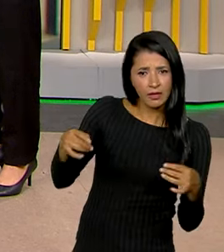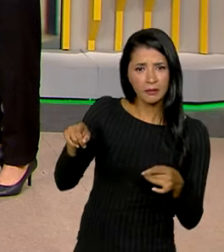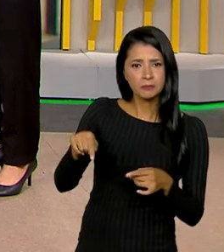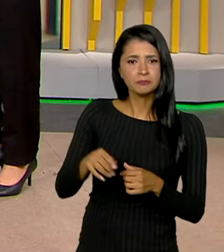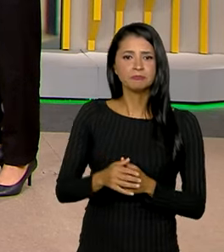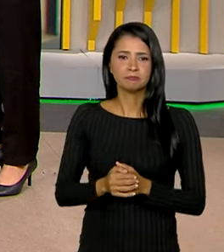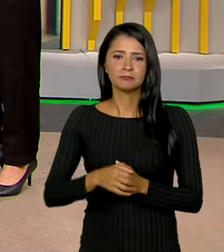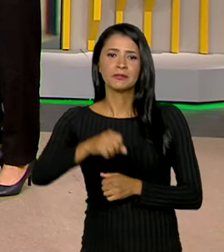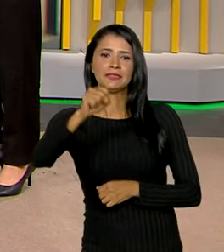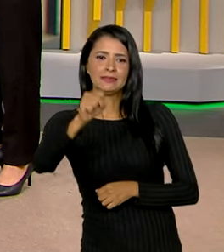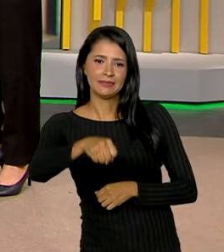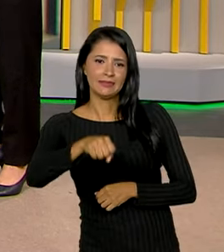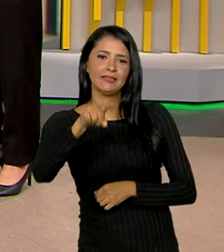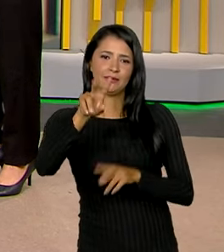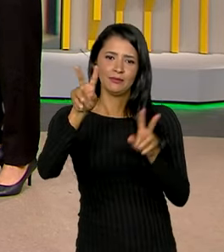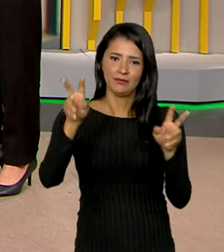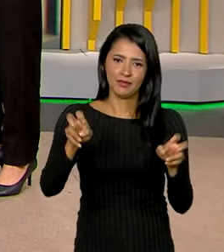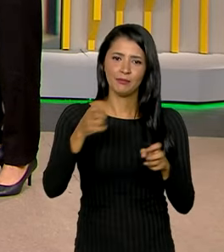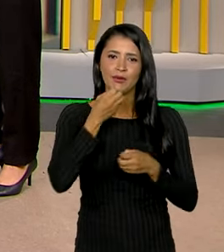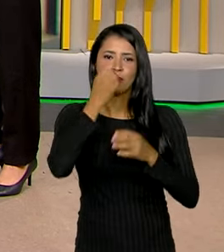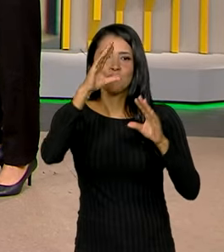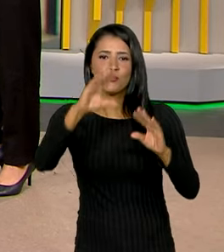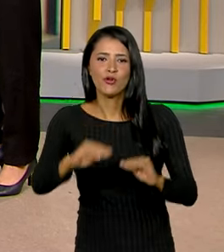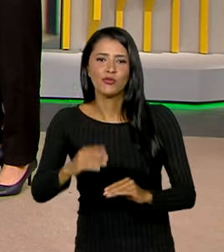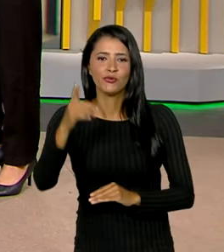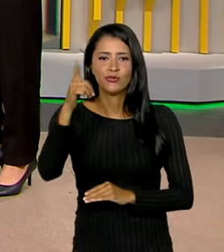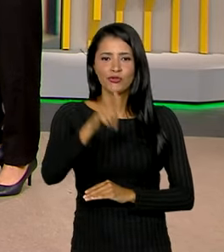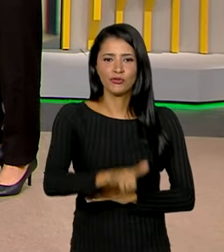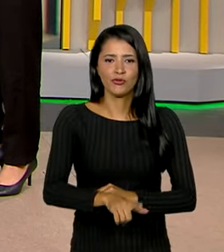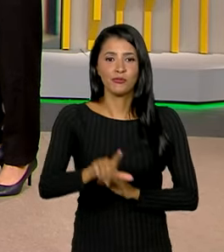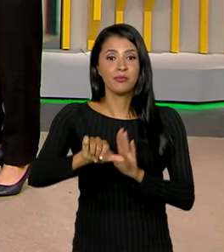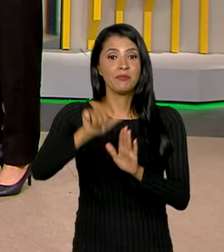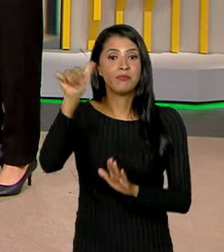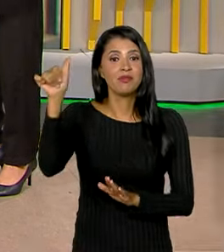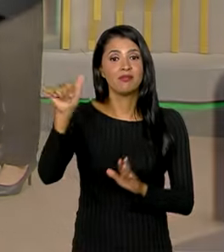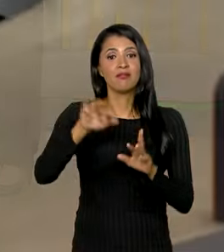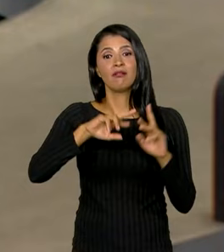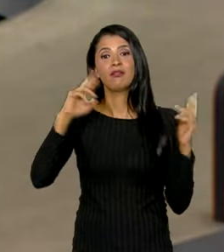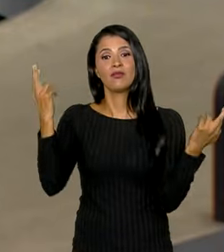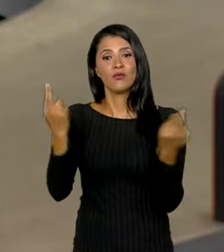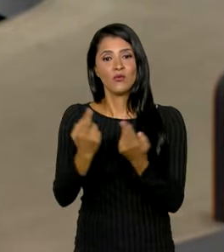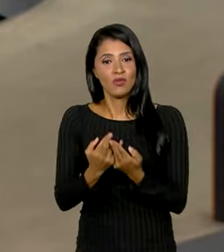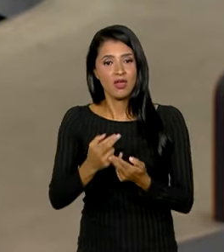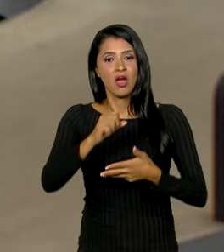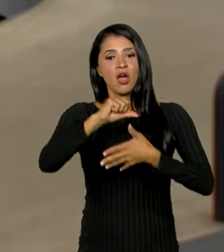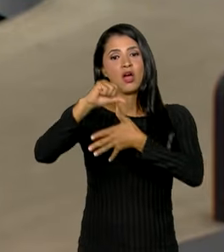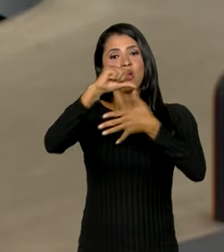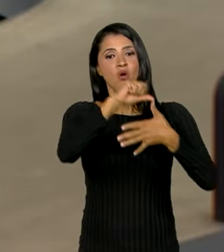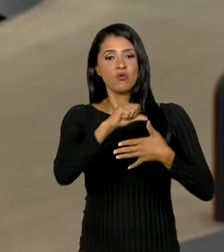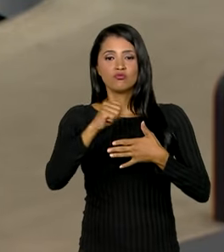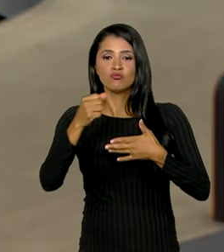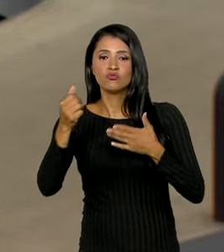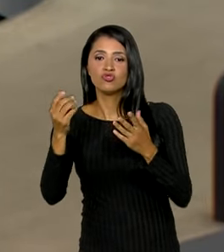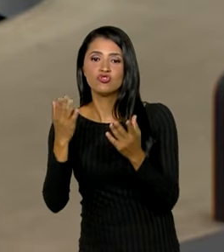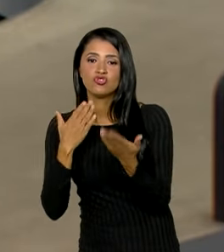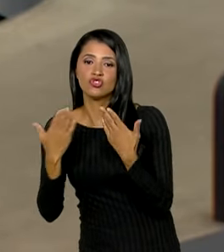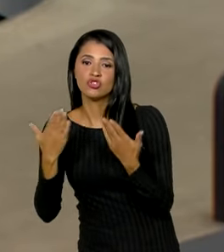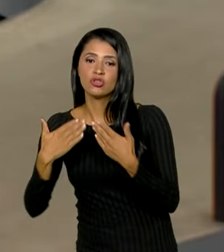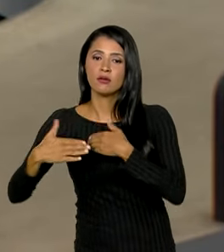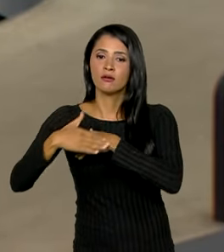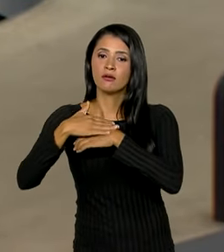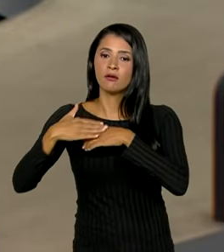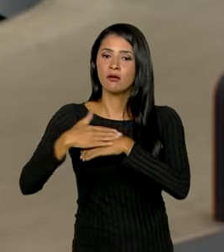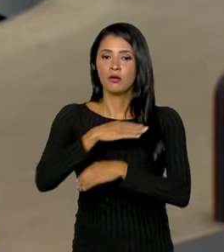É isso mesmo, Roberto. Boa noite novamente para vocês. Esta é a primeira reunião sul-americana de diálogo entre ministros da defesa